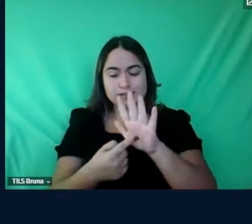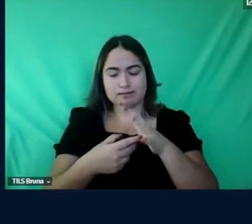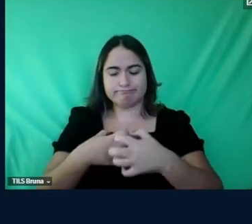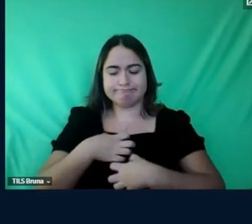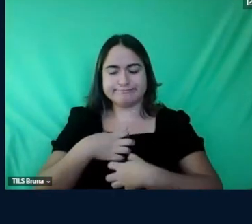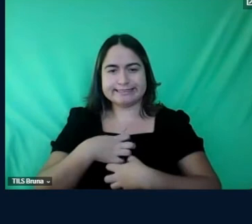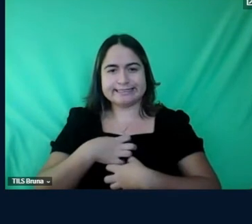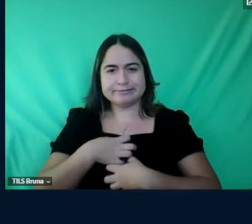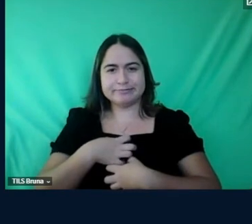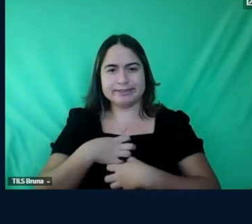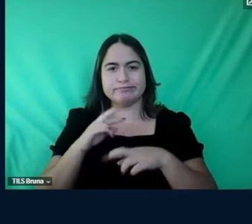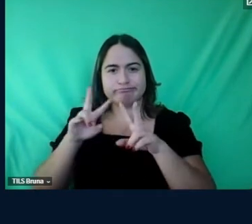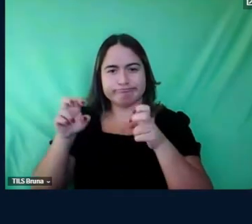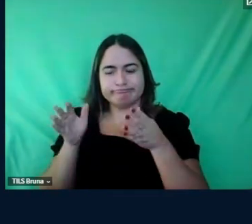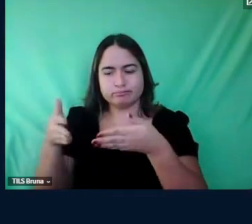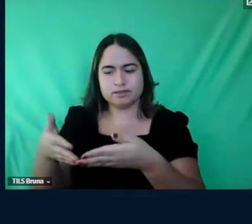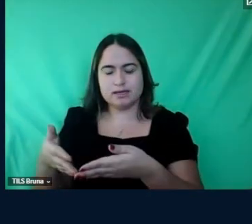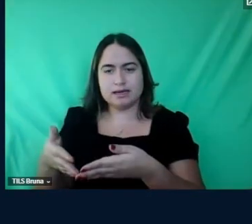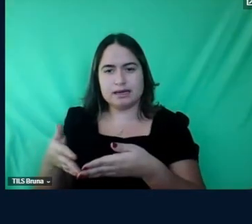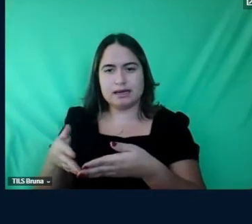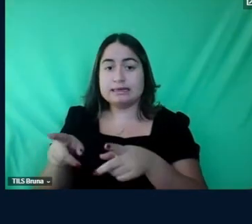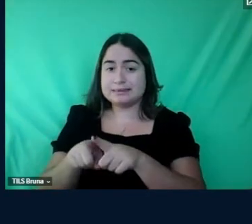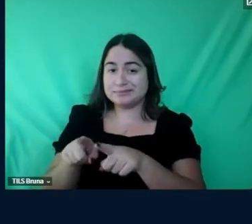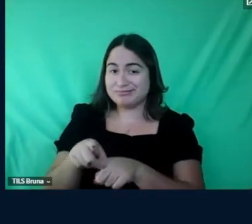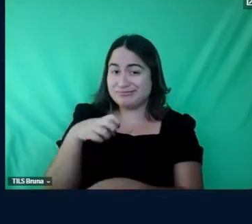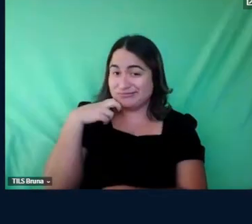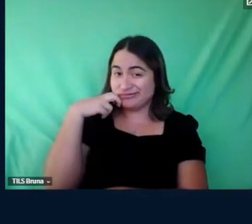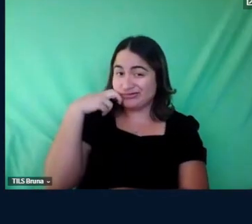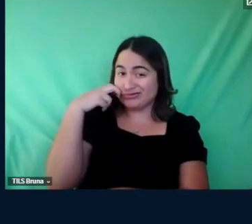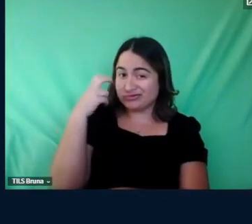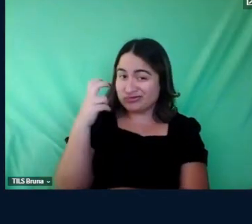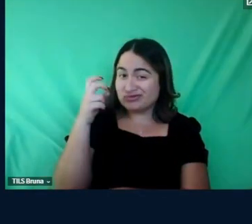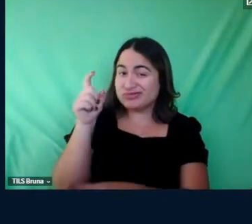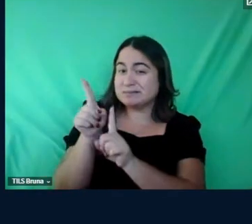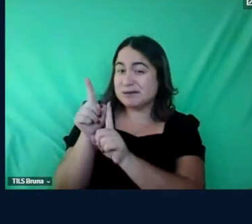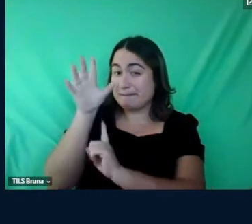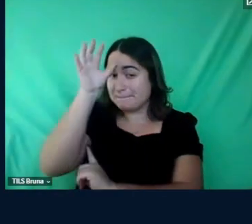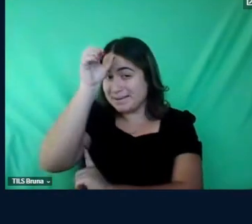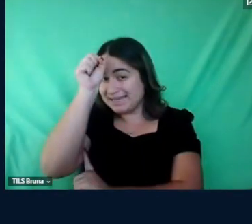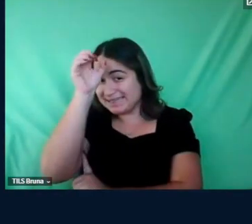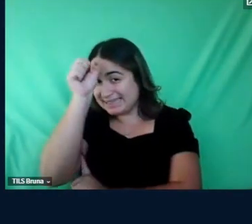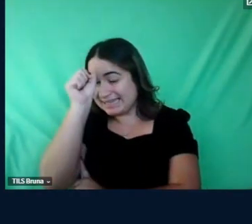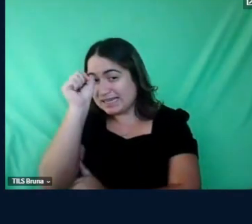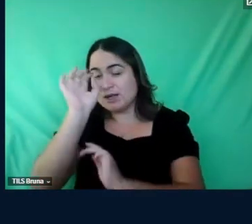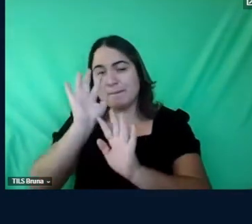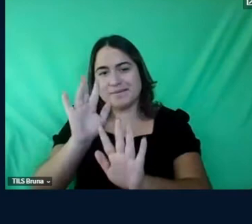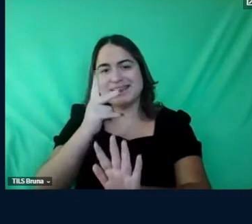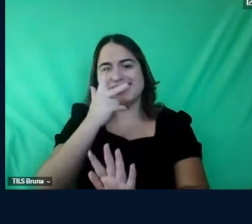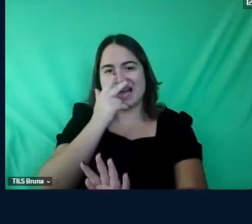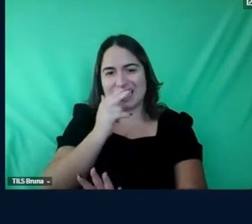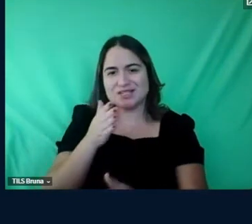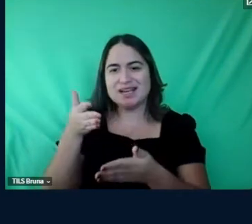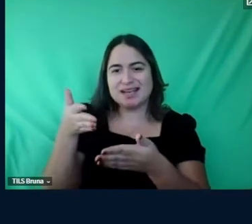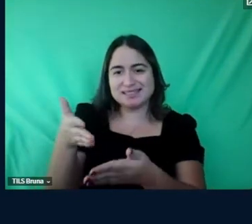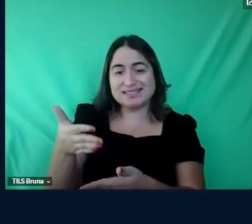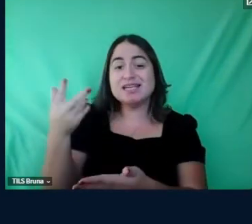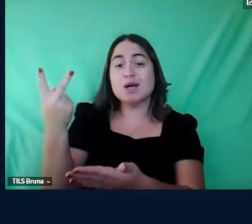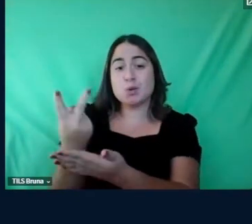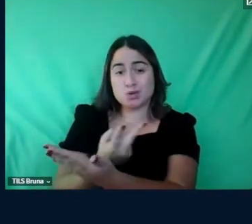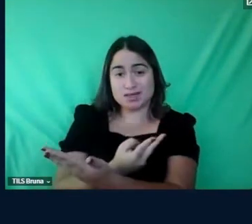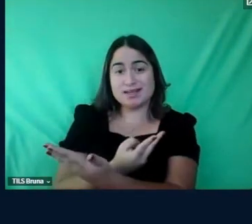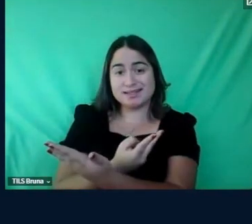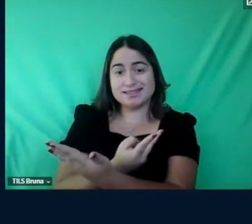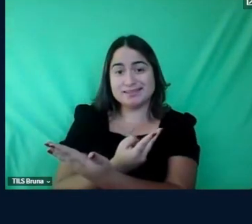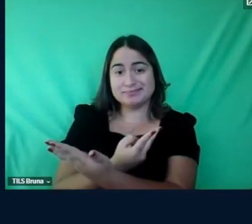mas ainda é de uma forma tímida né é aprendendo ali mas eu acho que é assim o que acontece acho